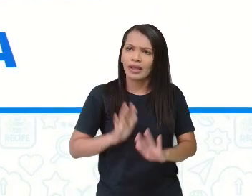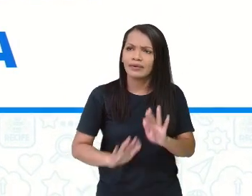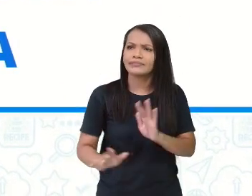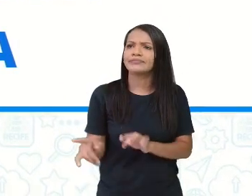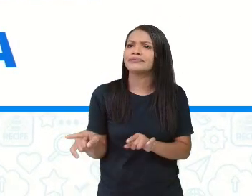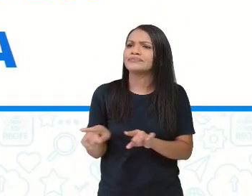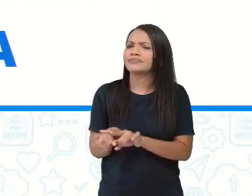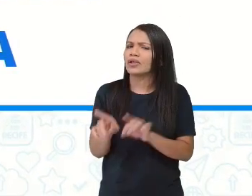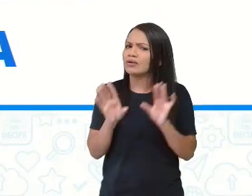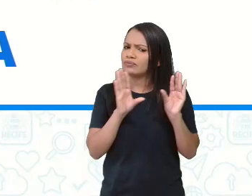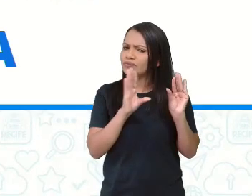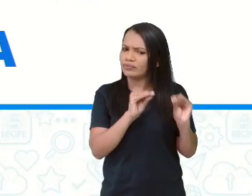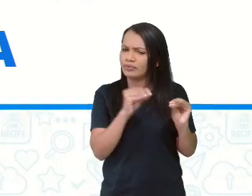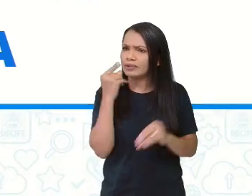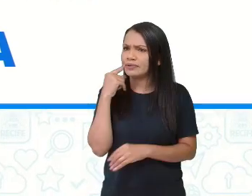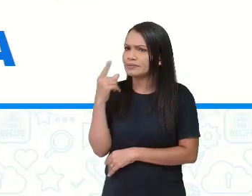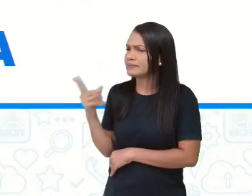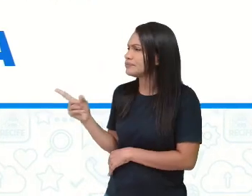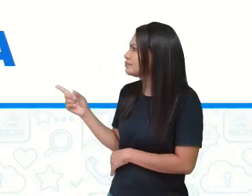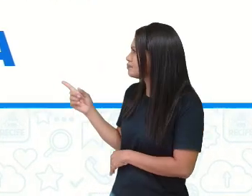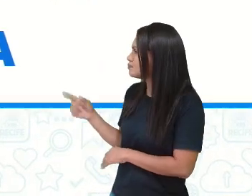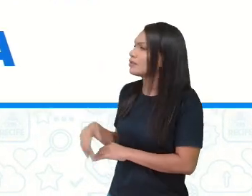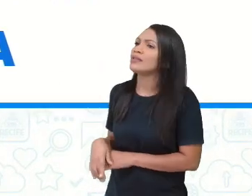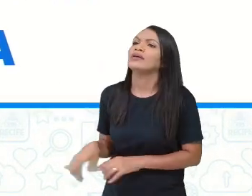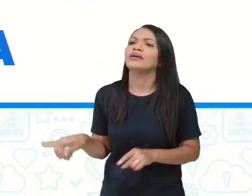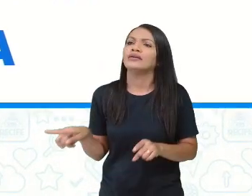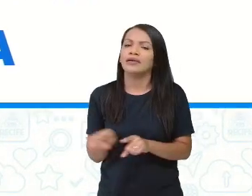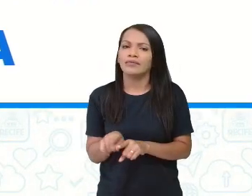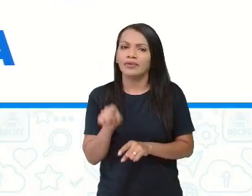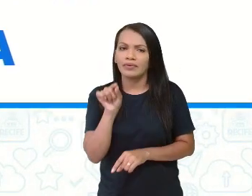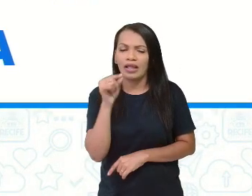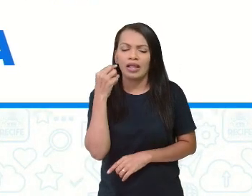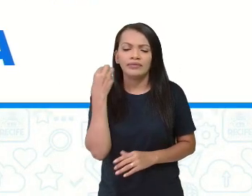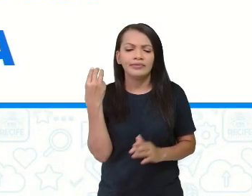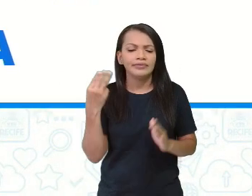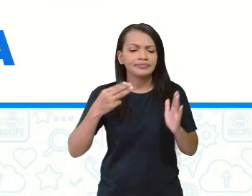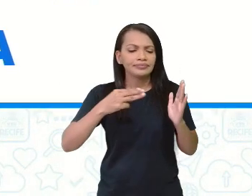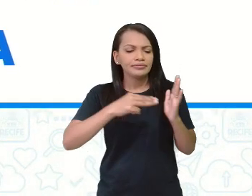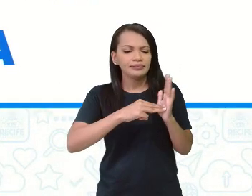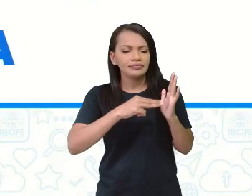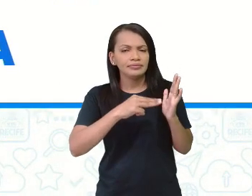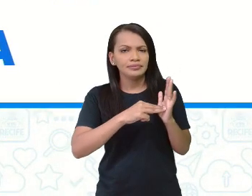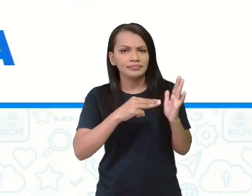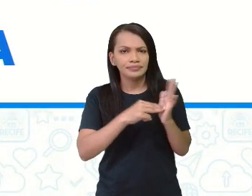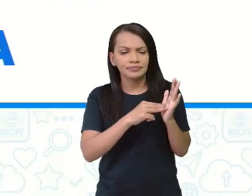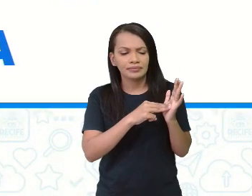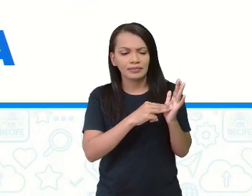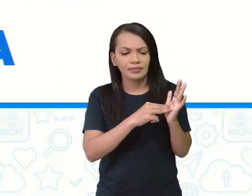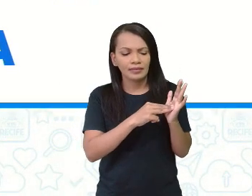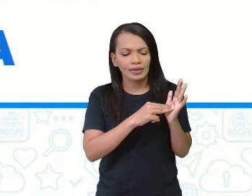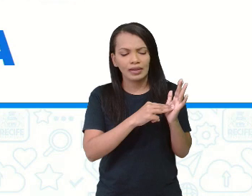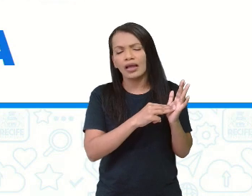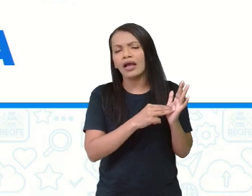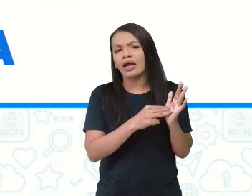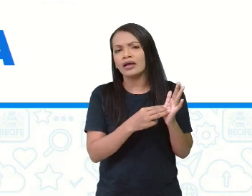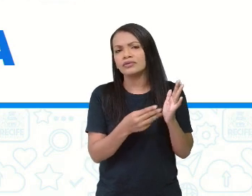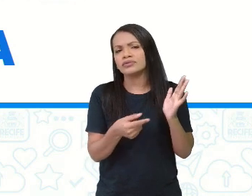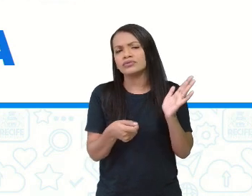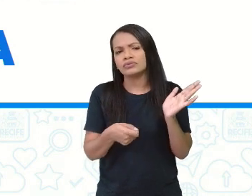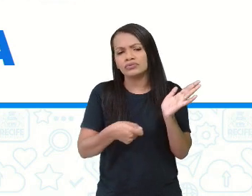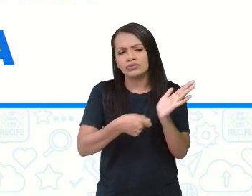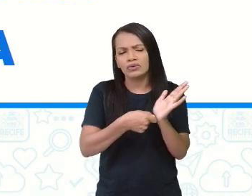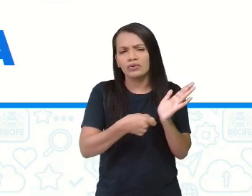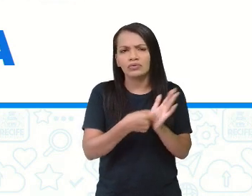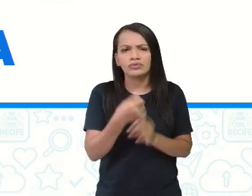tomada. Muitas vezes, coloca o celular para carregar e ele fica lá esquecido. Isso consome